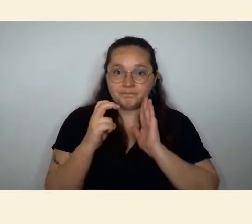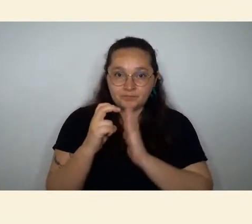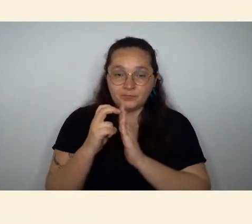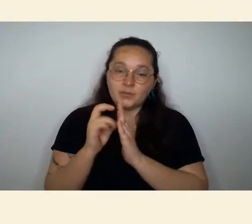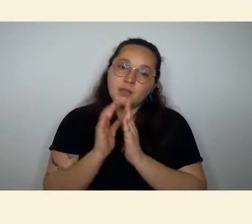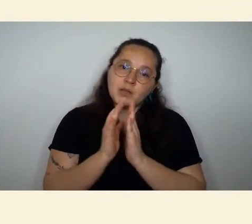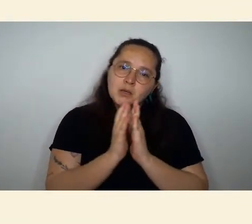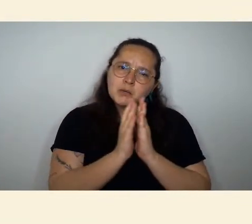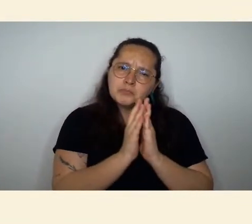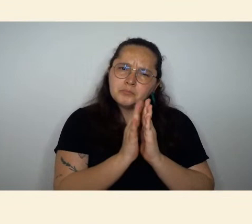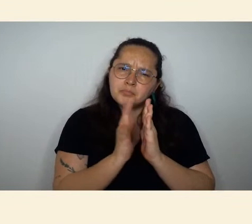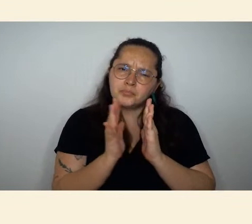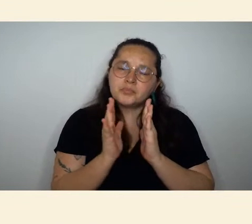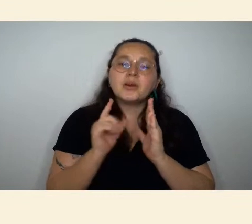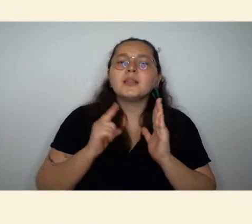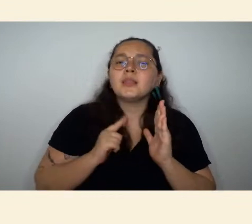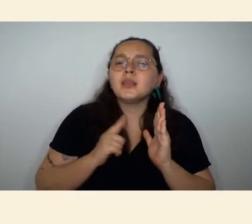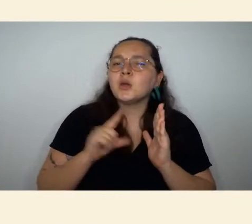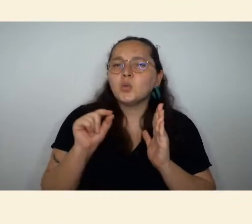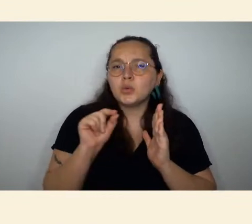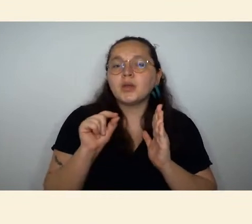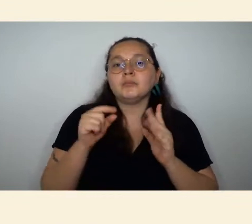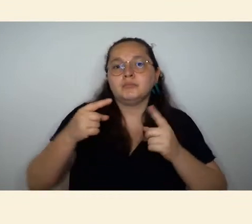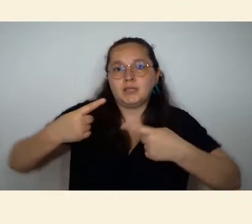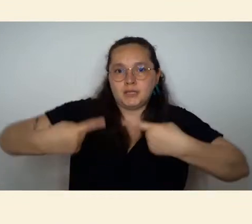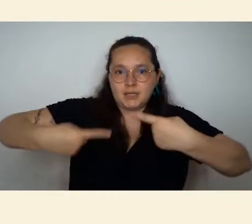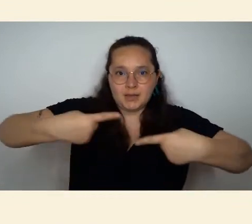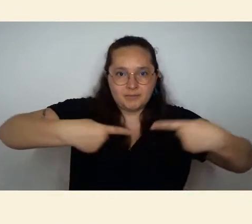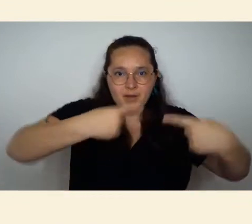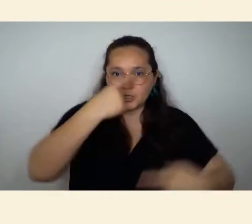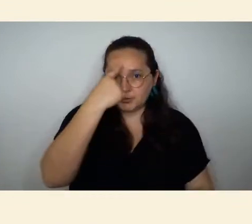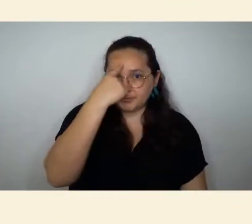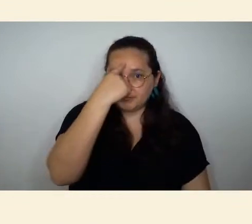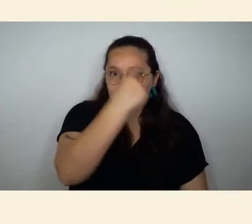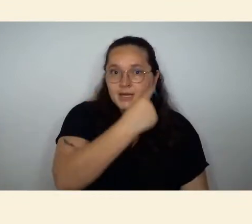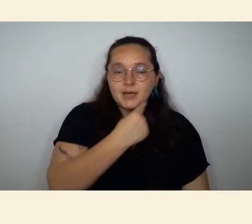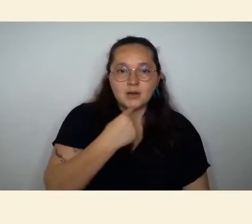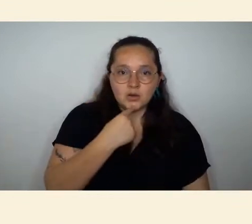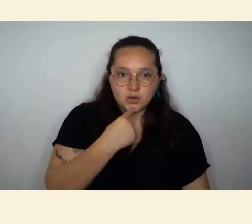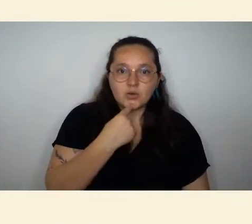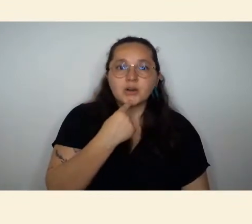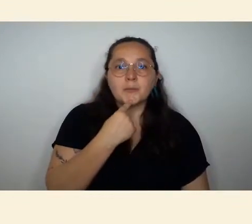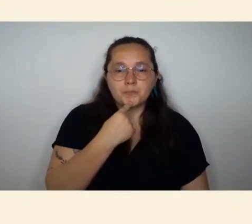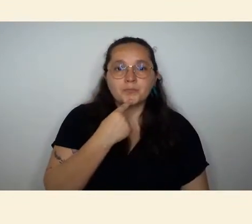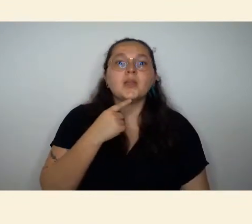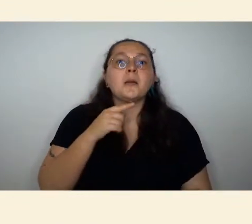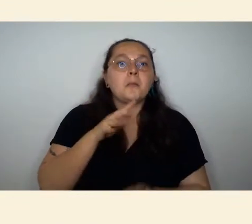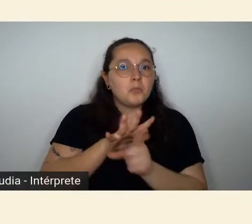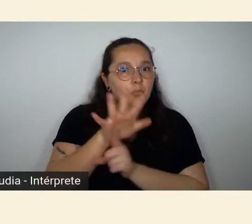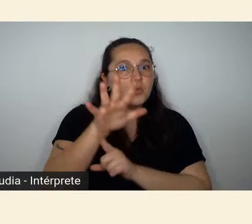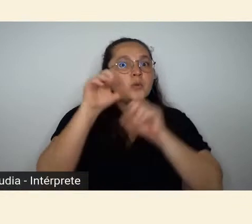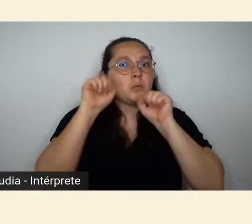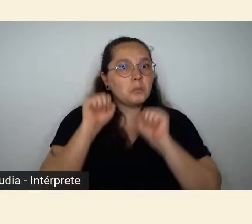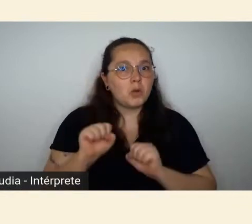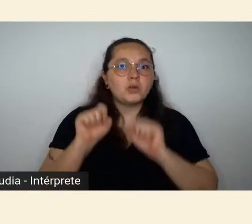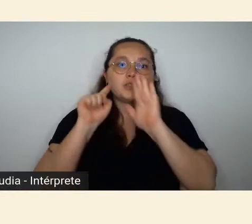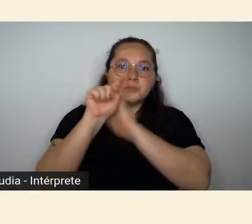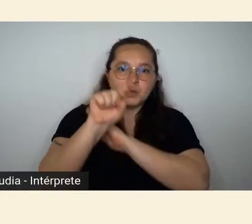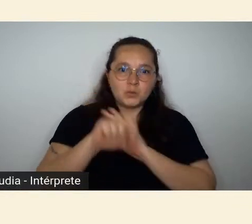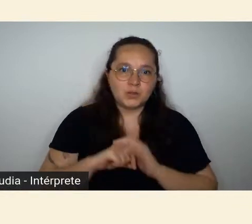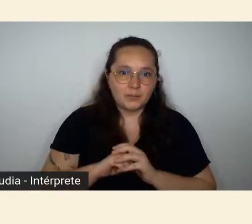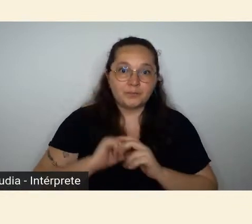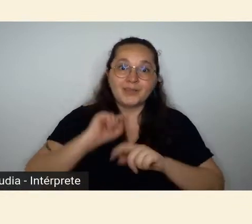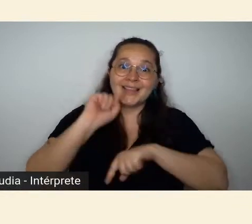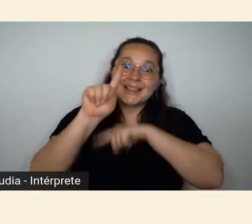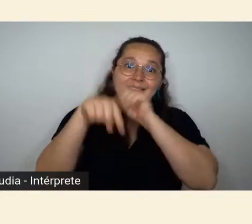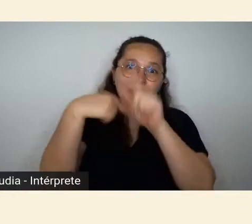gente tem um debate de meia hora, a gente abre para que o público possa fazer perguntas. Depois a gente